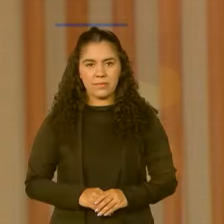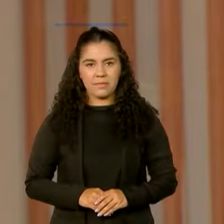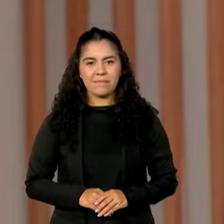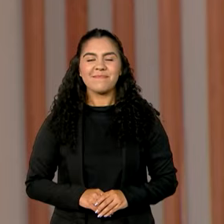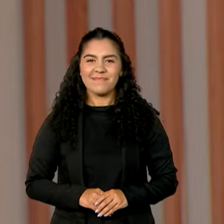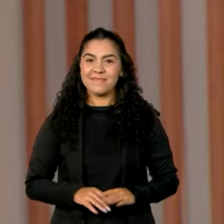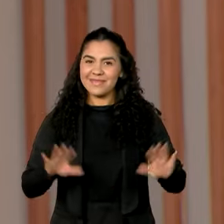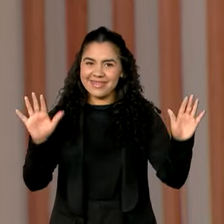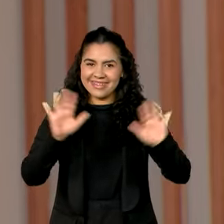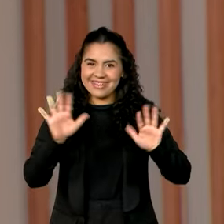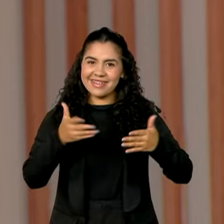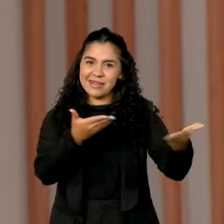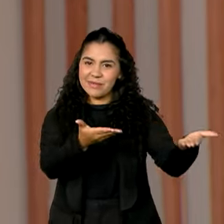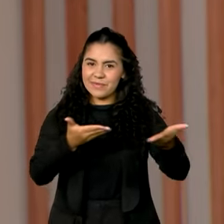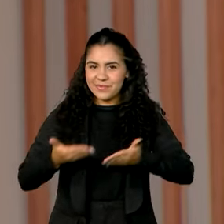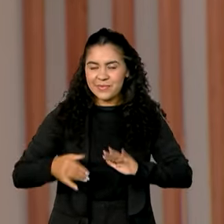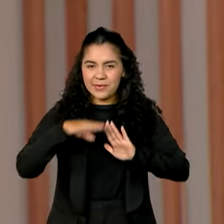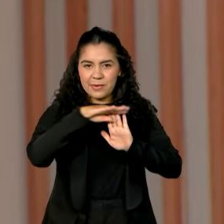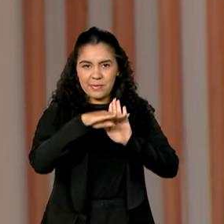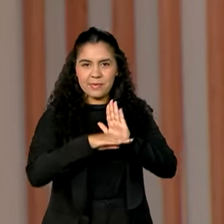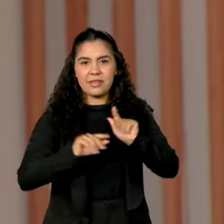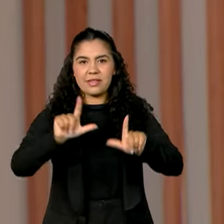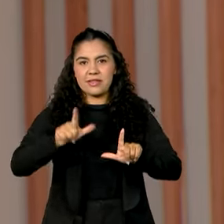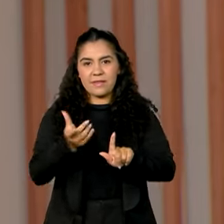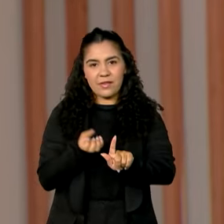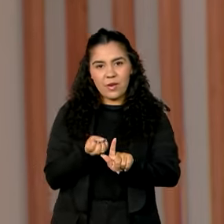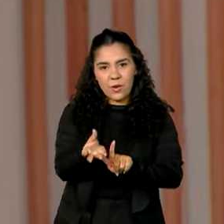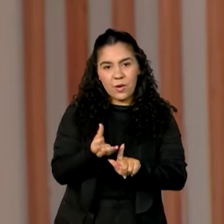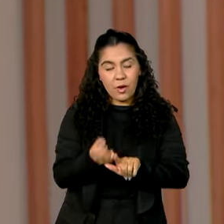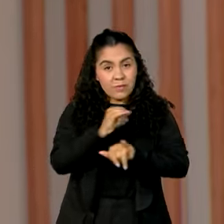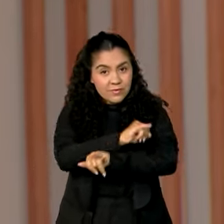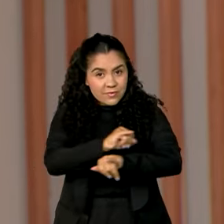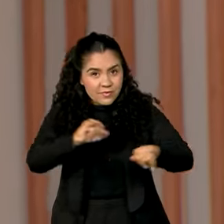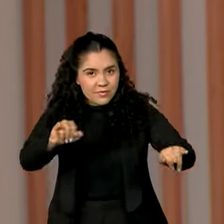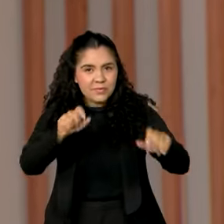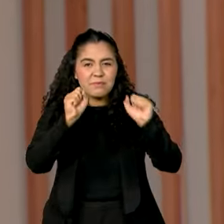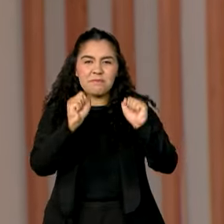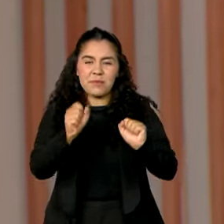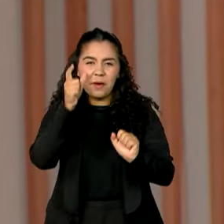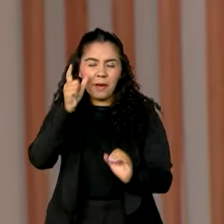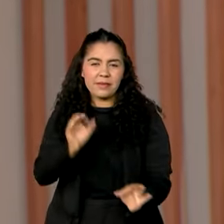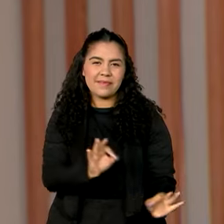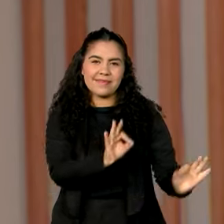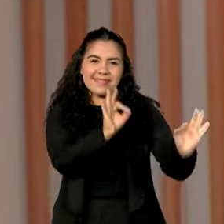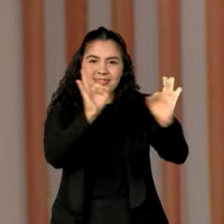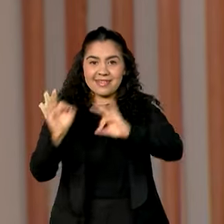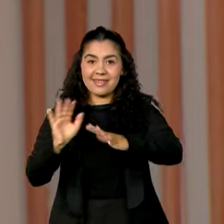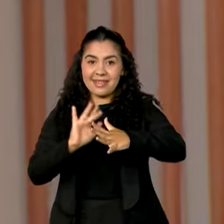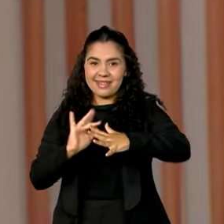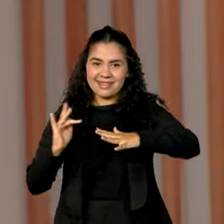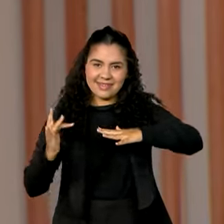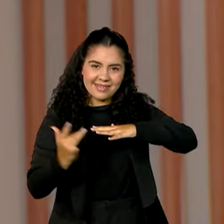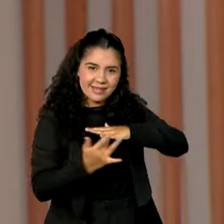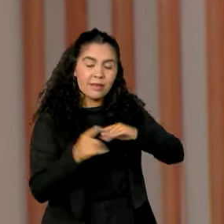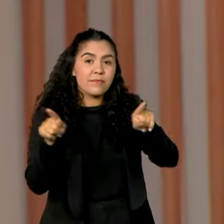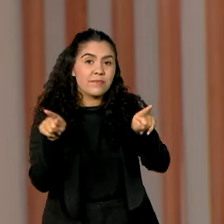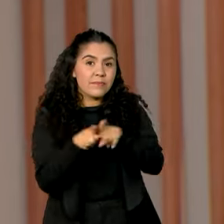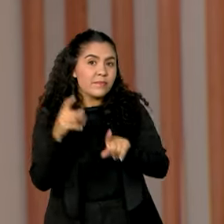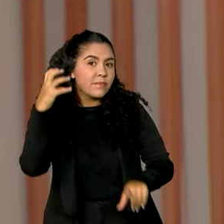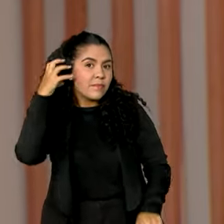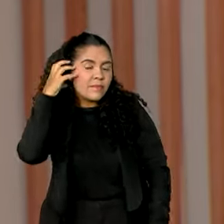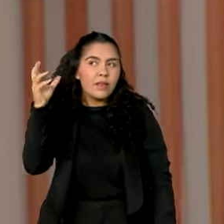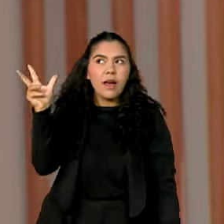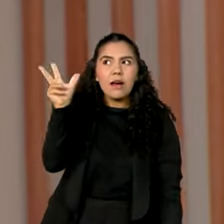Olá, seja muito bem-vindo ao canal GOV, lembrando que você pode nos acompanhar também ao vivo pelas redes sociais